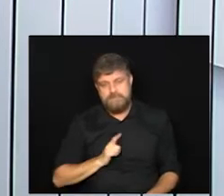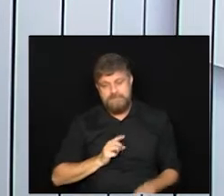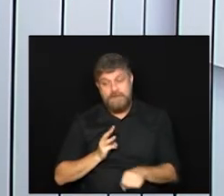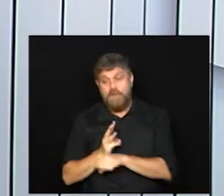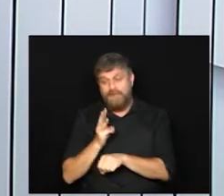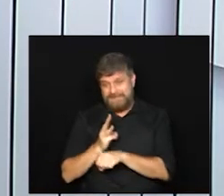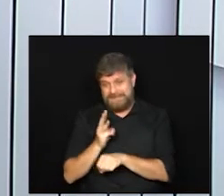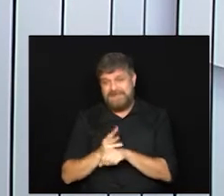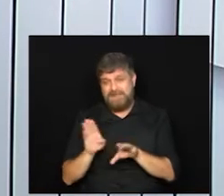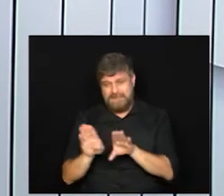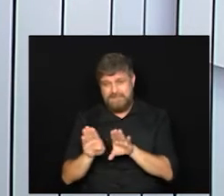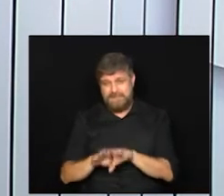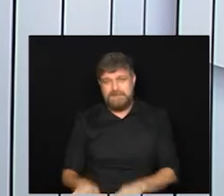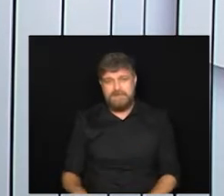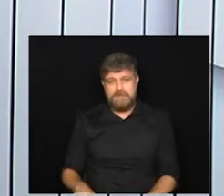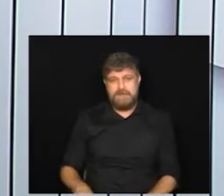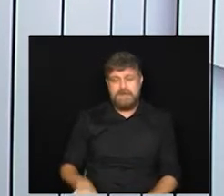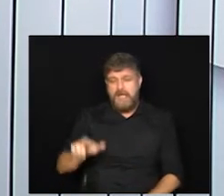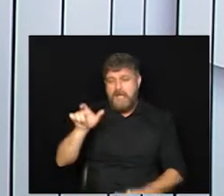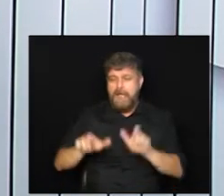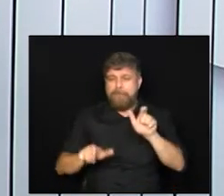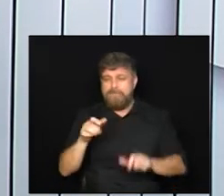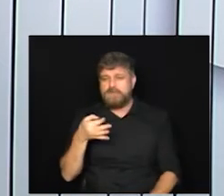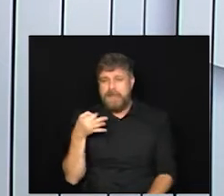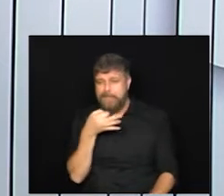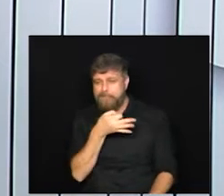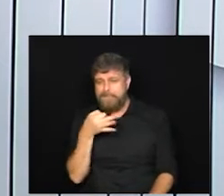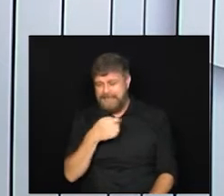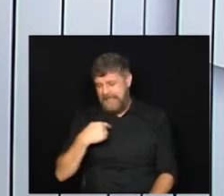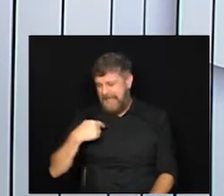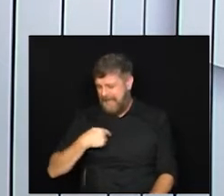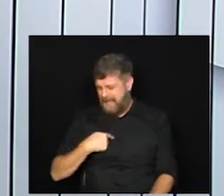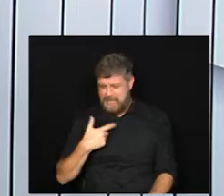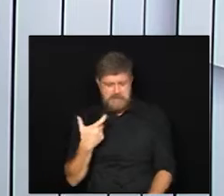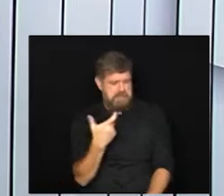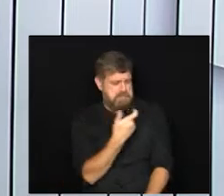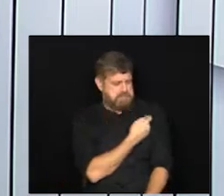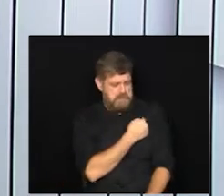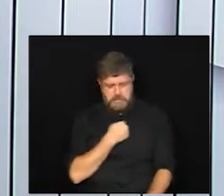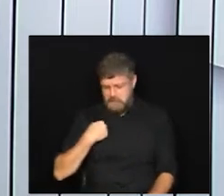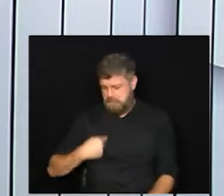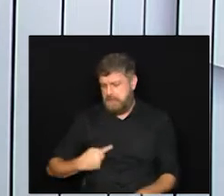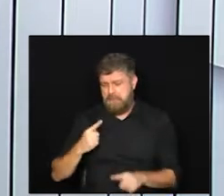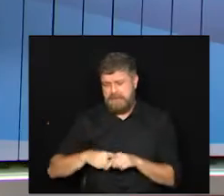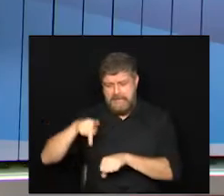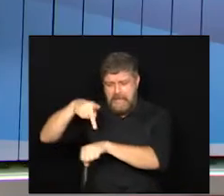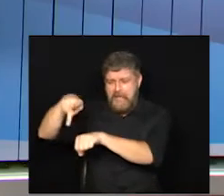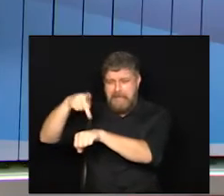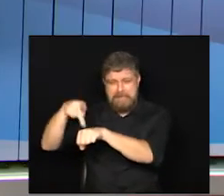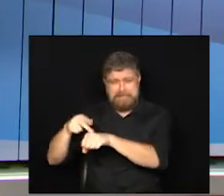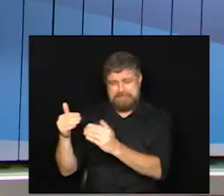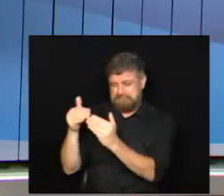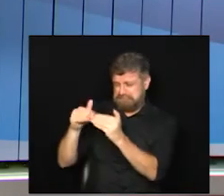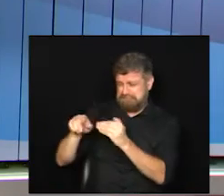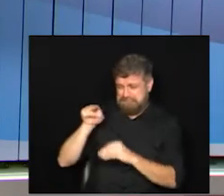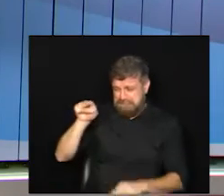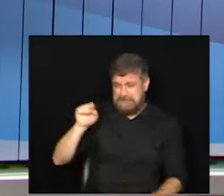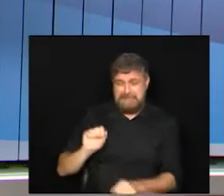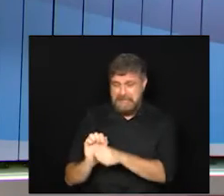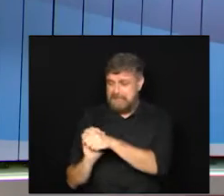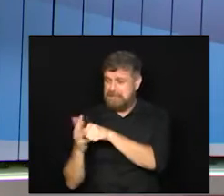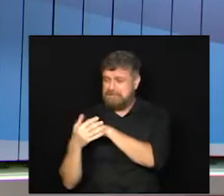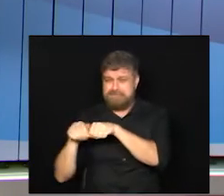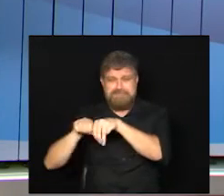WhatsApp algumas pessoas estão dizendo que não vão tomar a Coronavac porque ela vem da China Lorena que é onde o